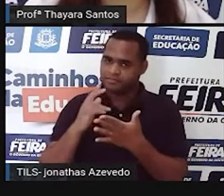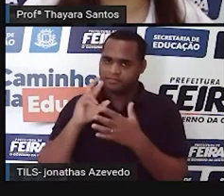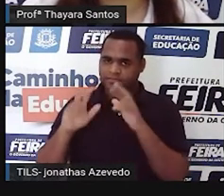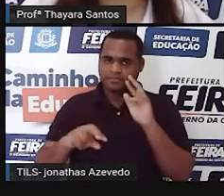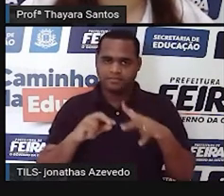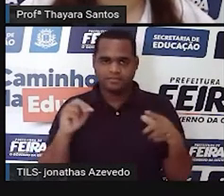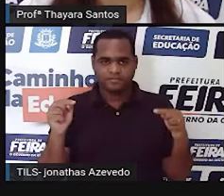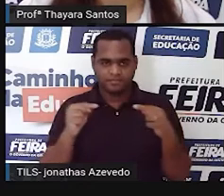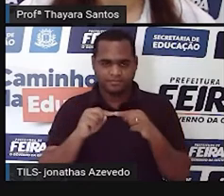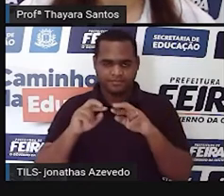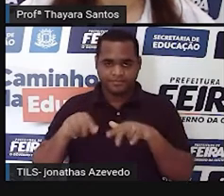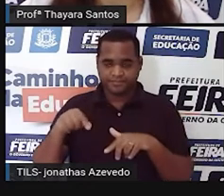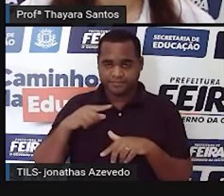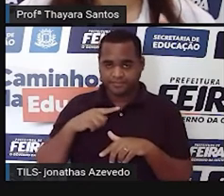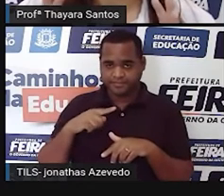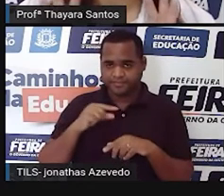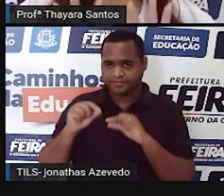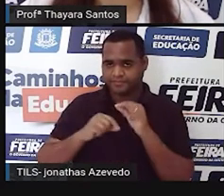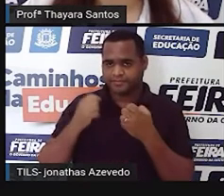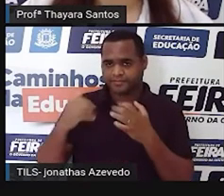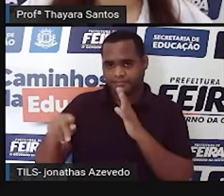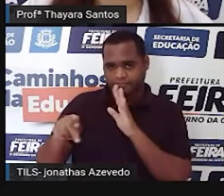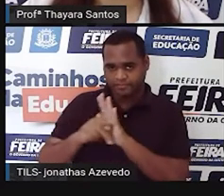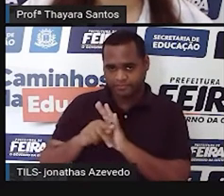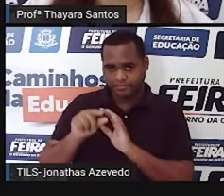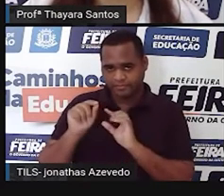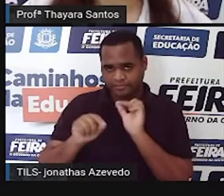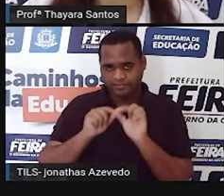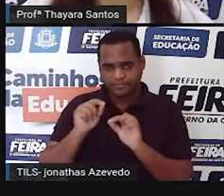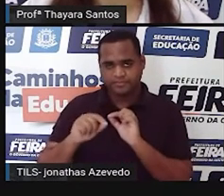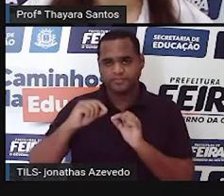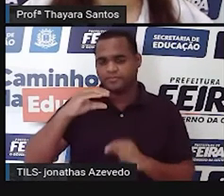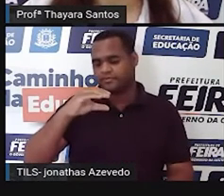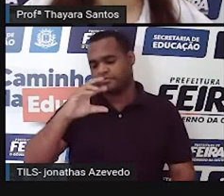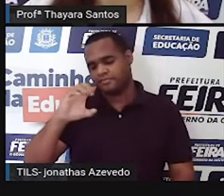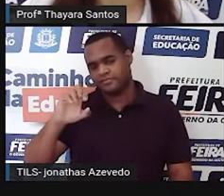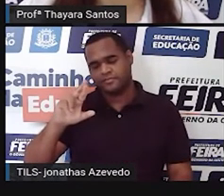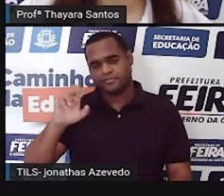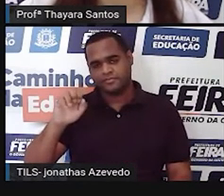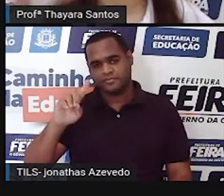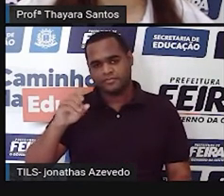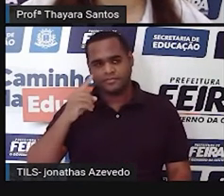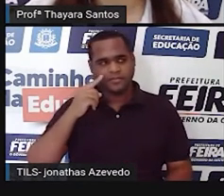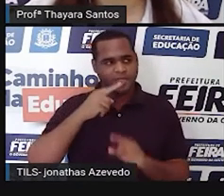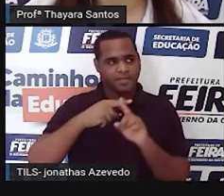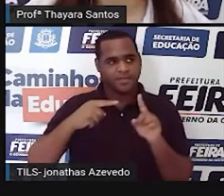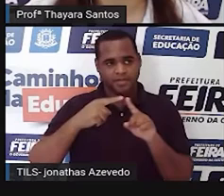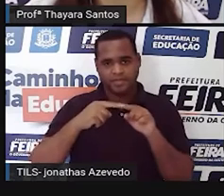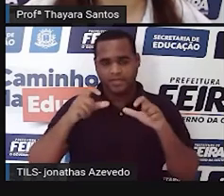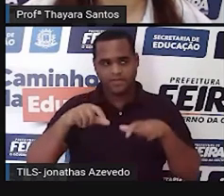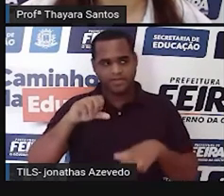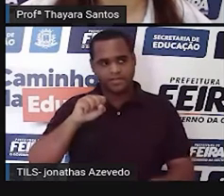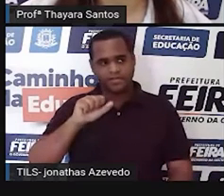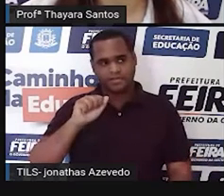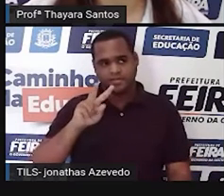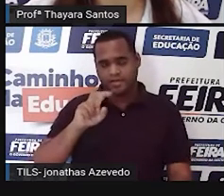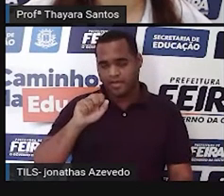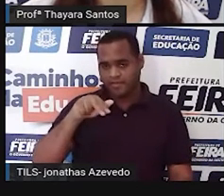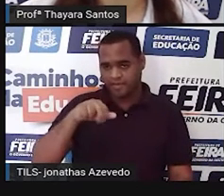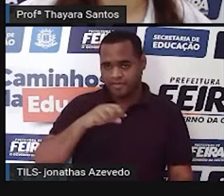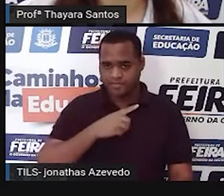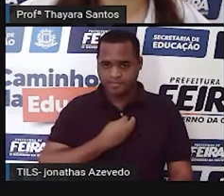particulares dele. Por exemplo, o bioma cerrado ele é parecido com as savanas que existem lá